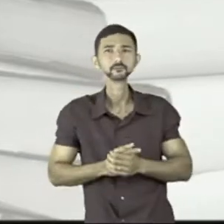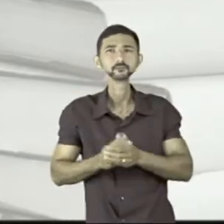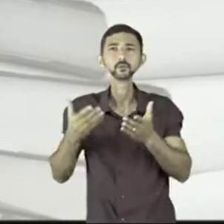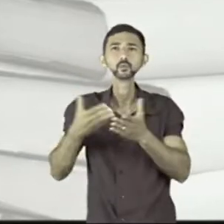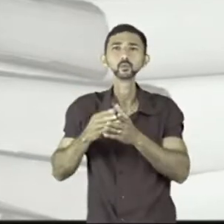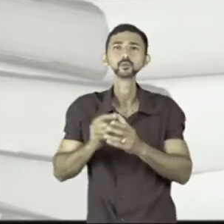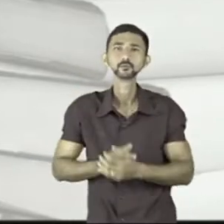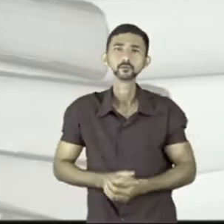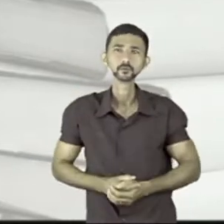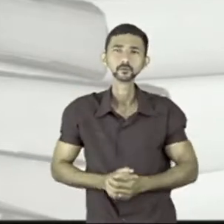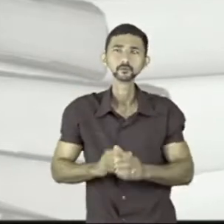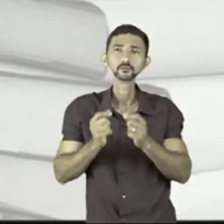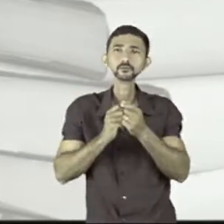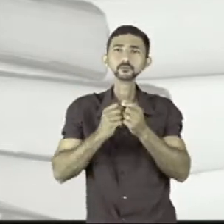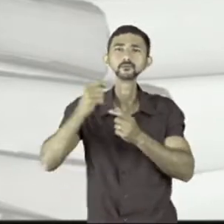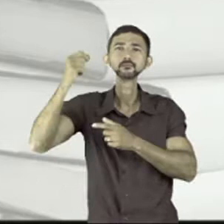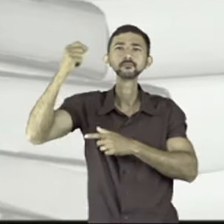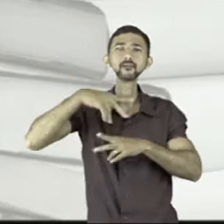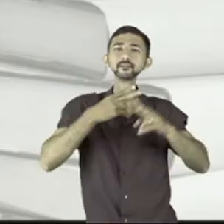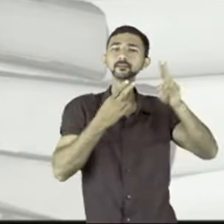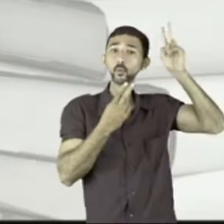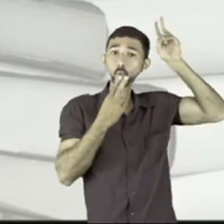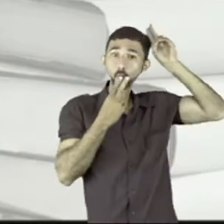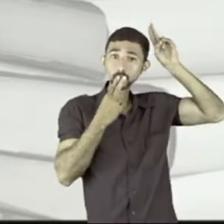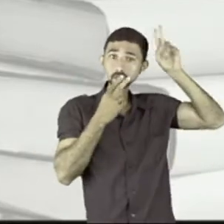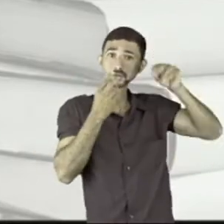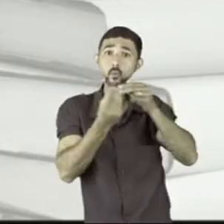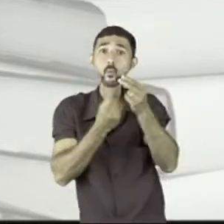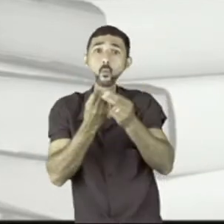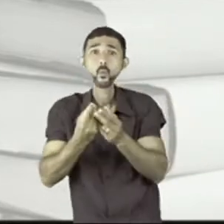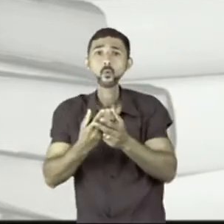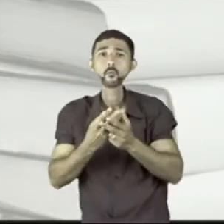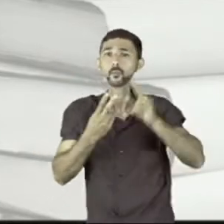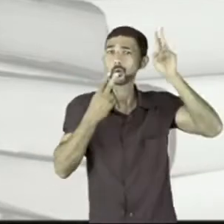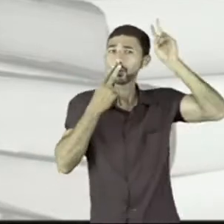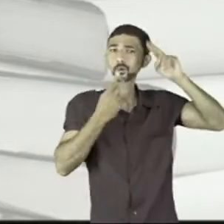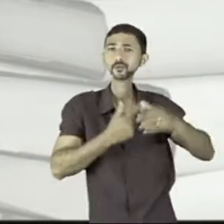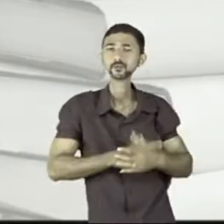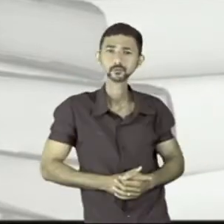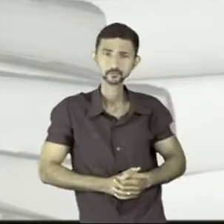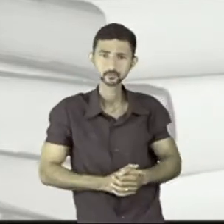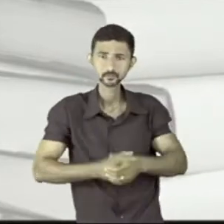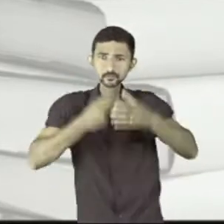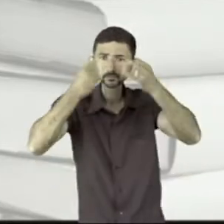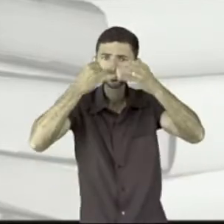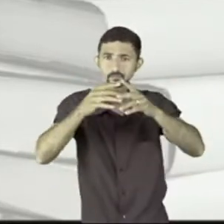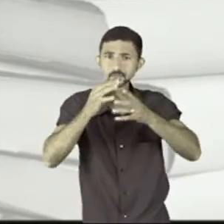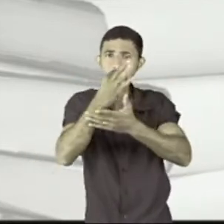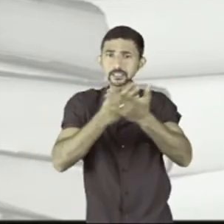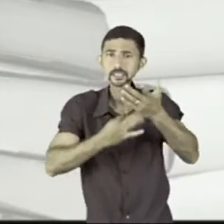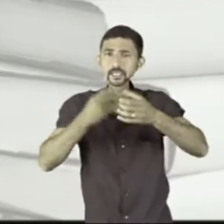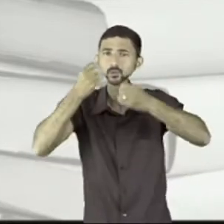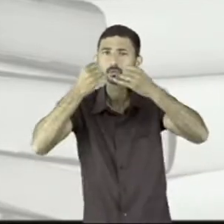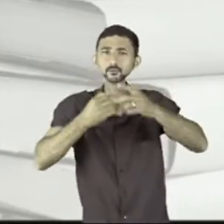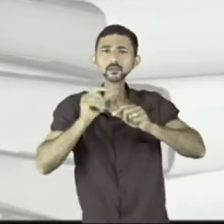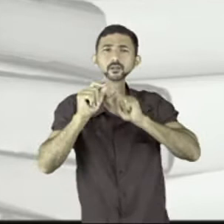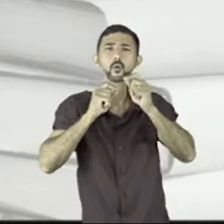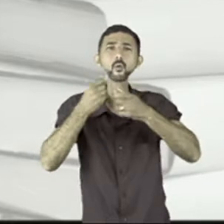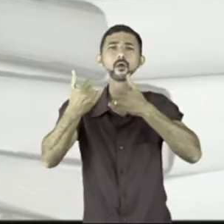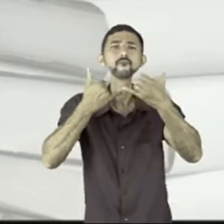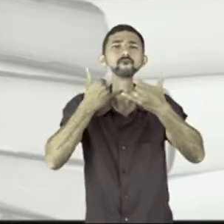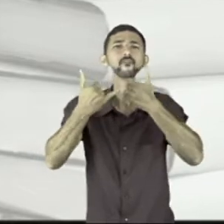último quadrinho, e a versão dos índios? O que esse texto traz para nós de informações,